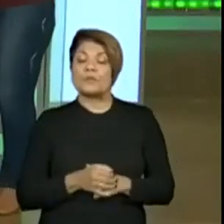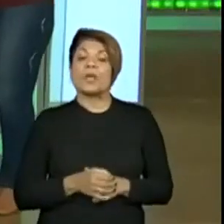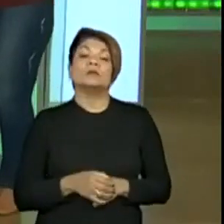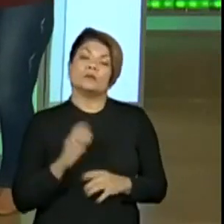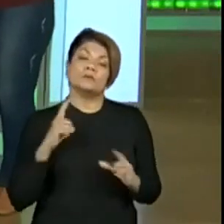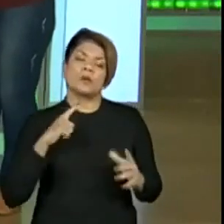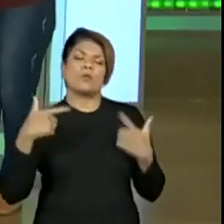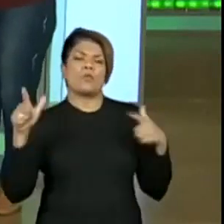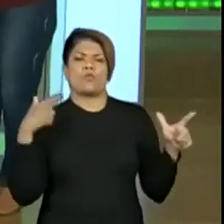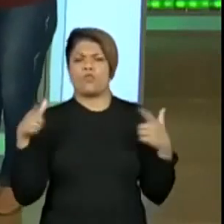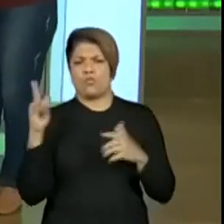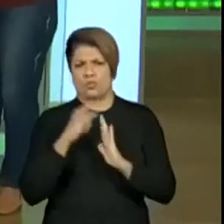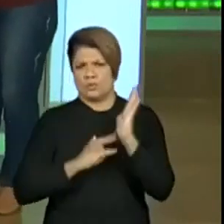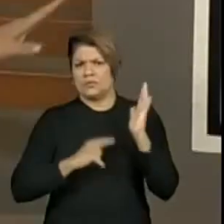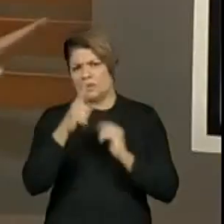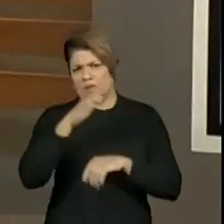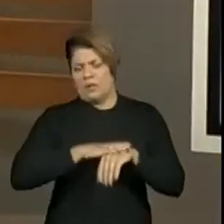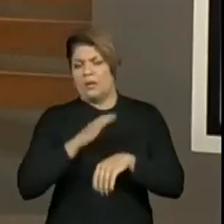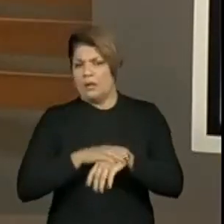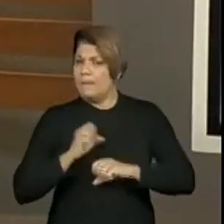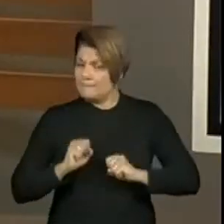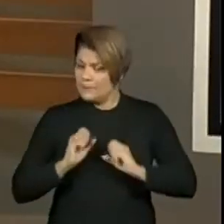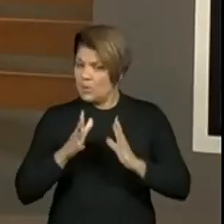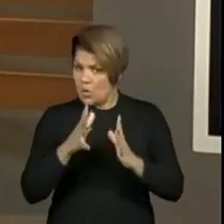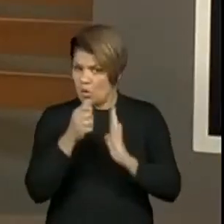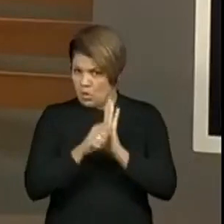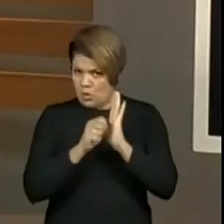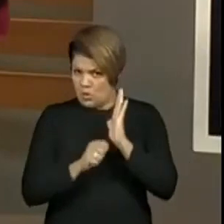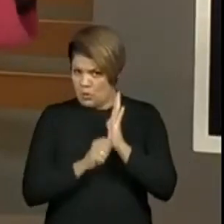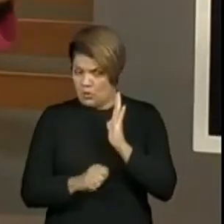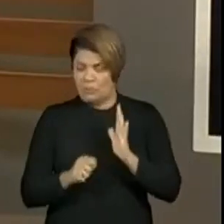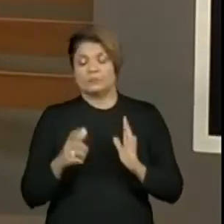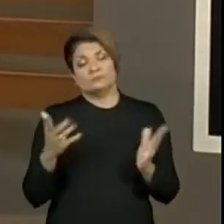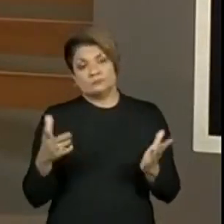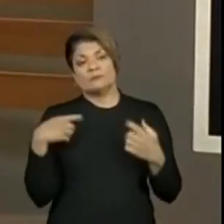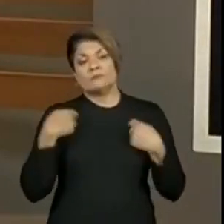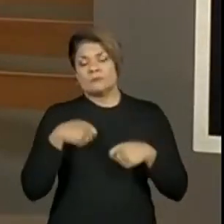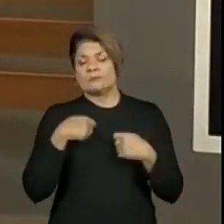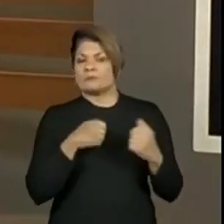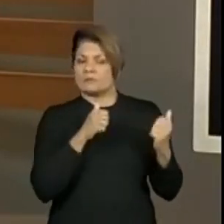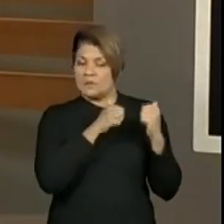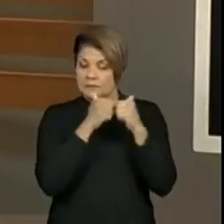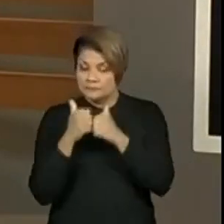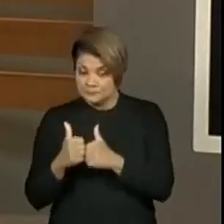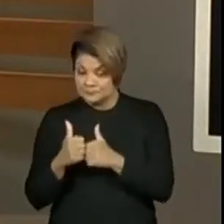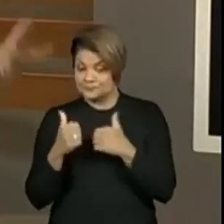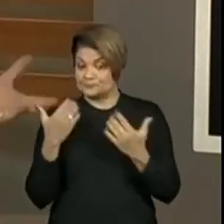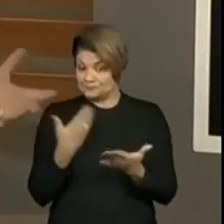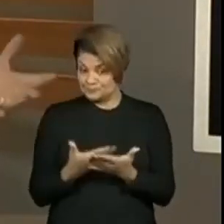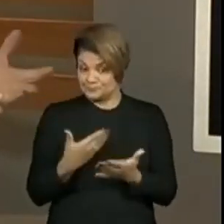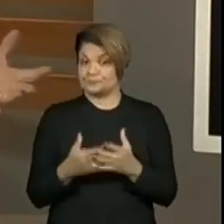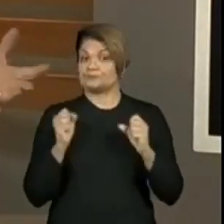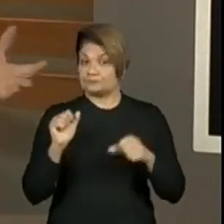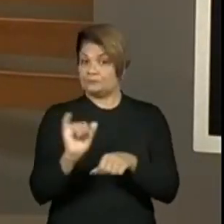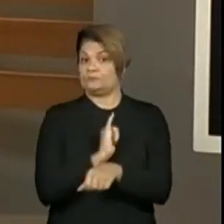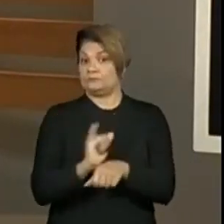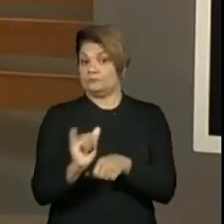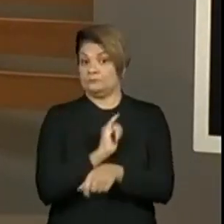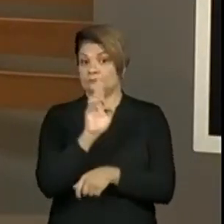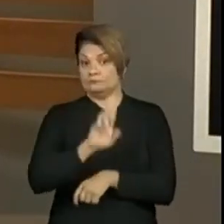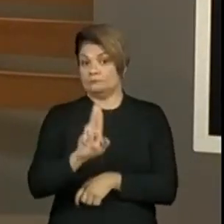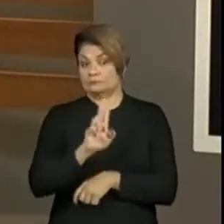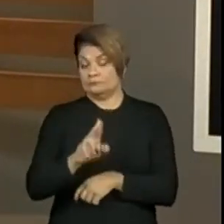produzir que vão agir da mesma forma se você souber acompanhar nessa aula. Você pode utilizar nas outras escritas.